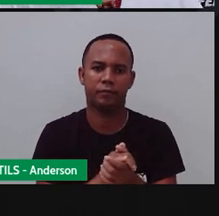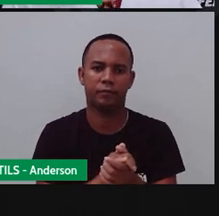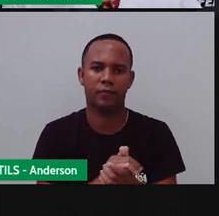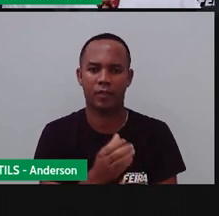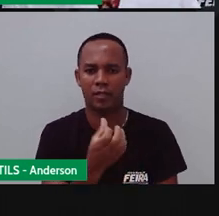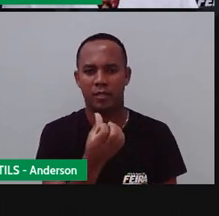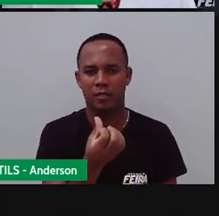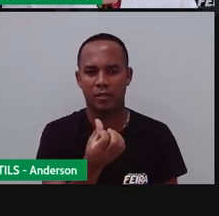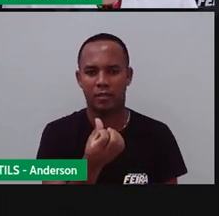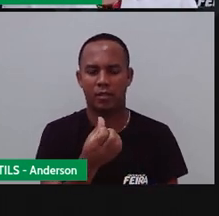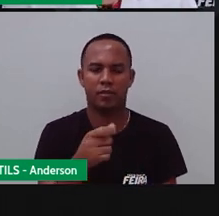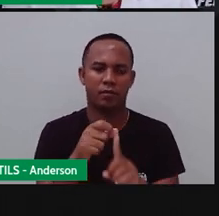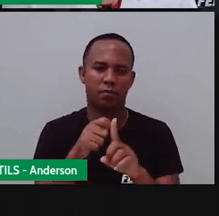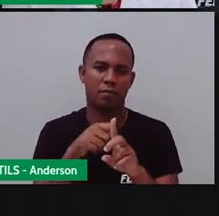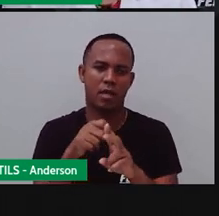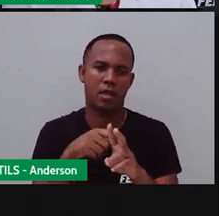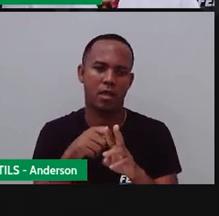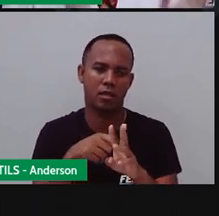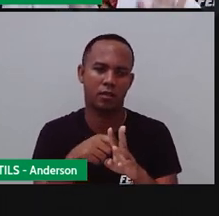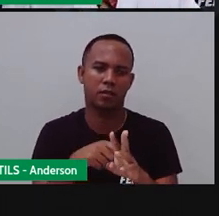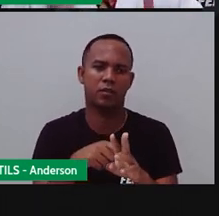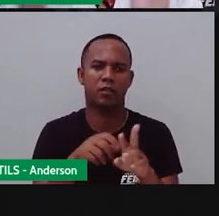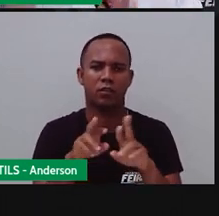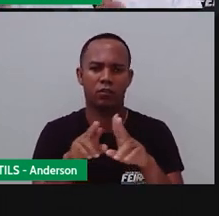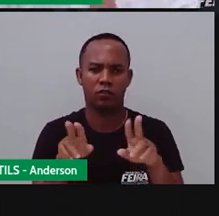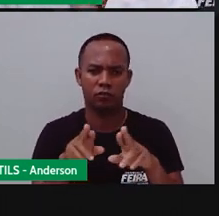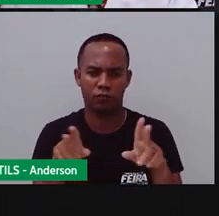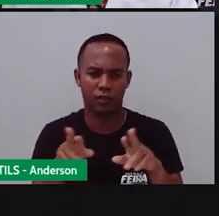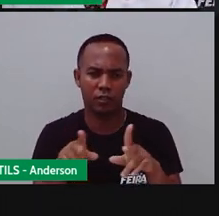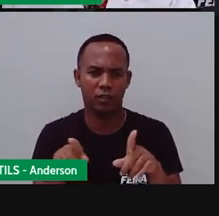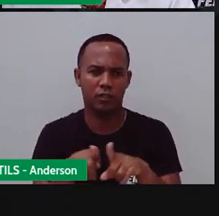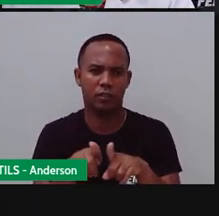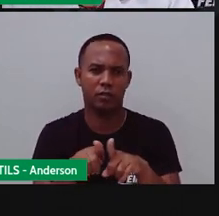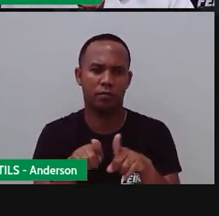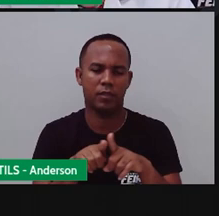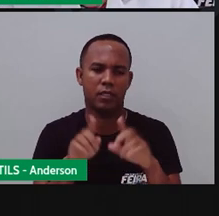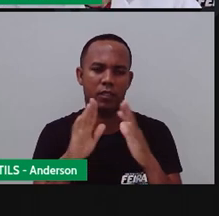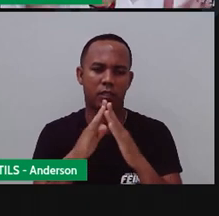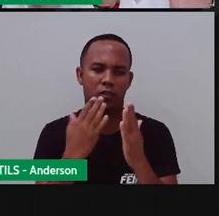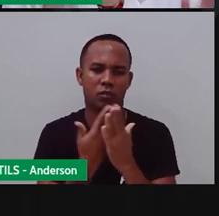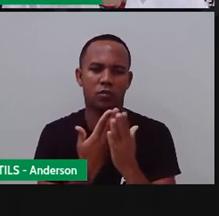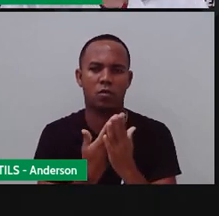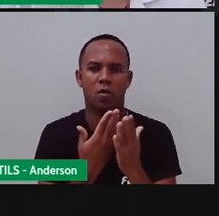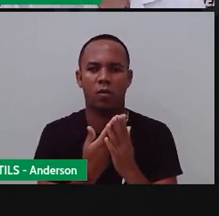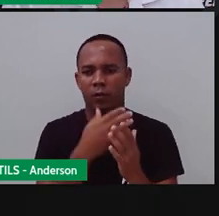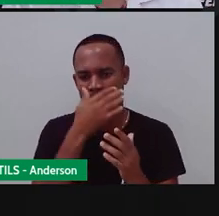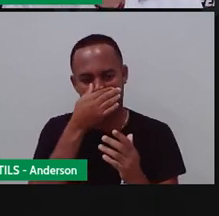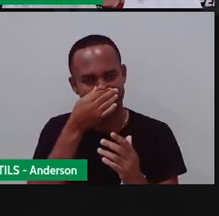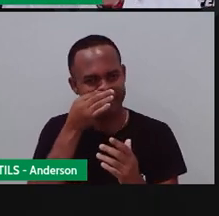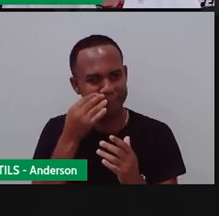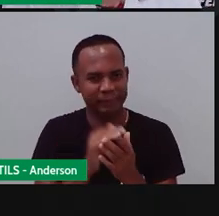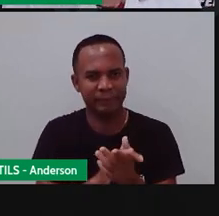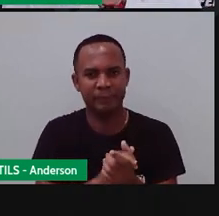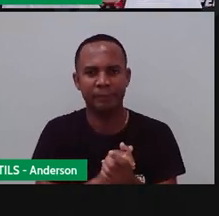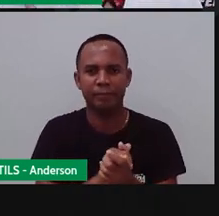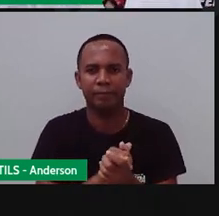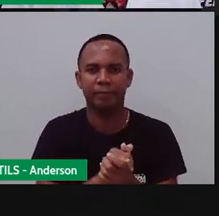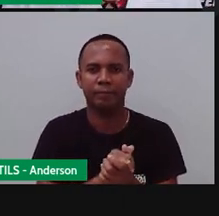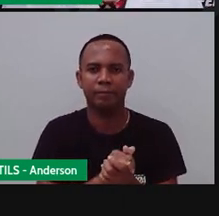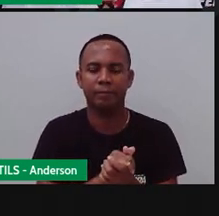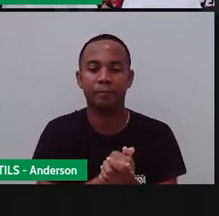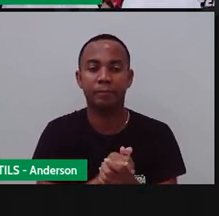meses. Porque na faculdade, diferente da escola, não é dividido por ano letivo, é dividido por semestre letivo.